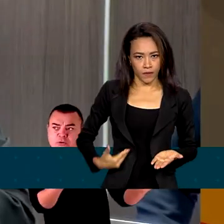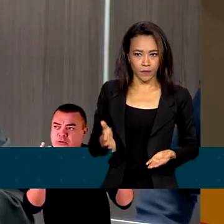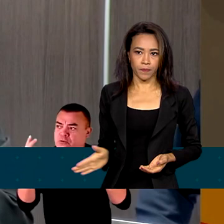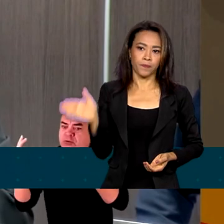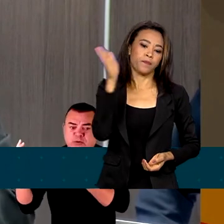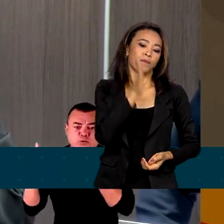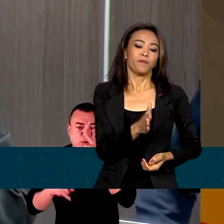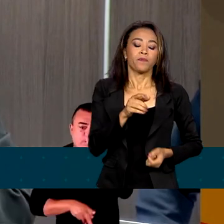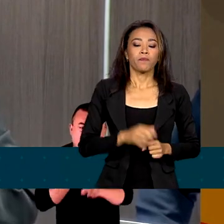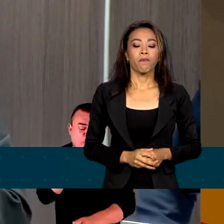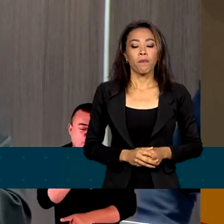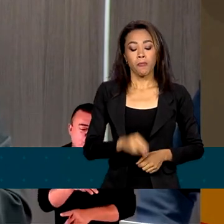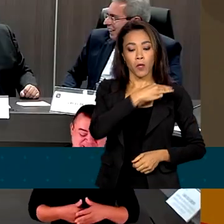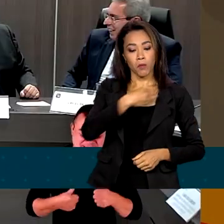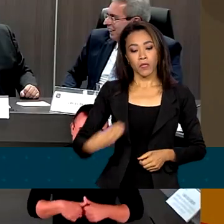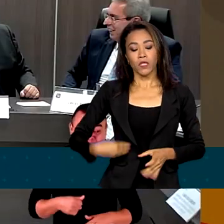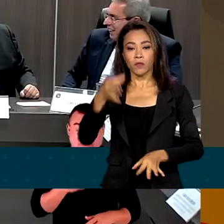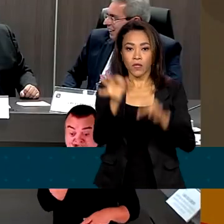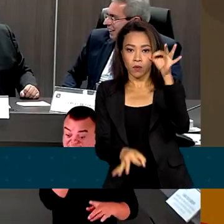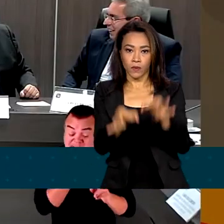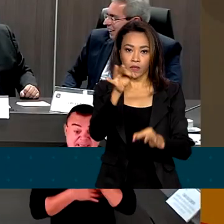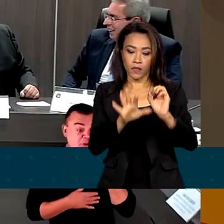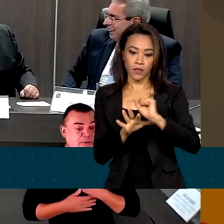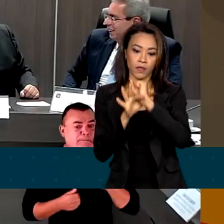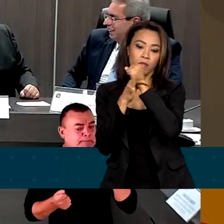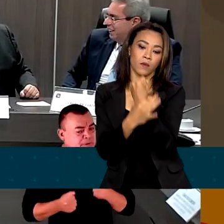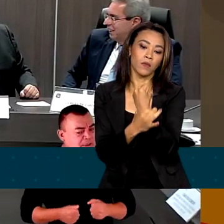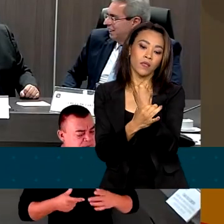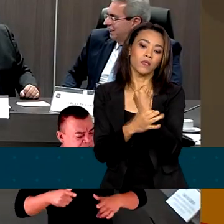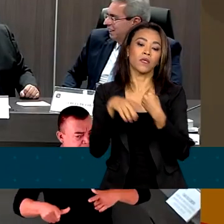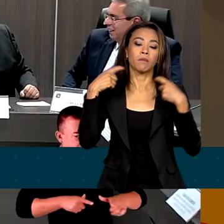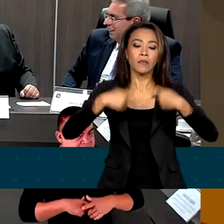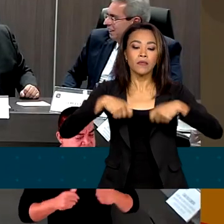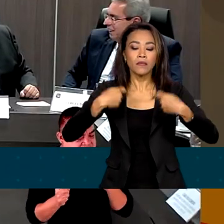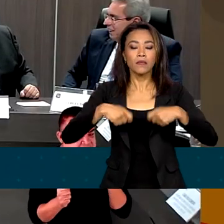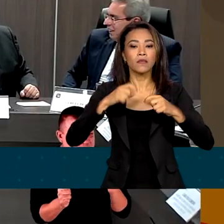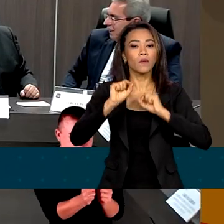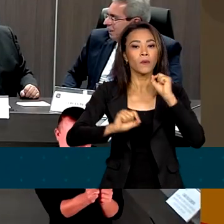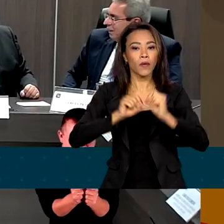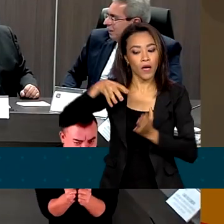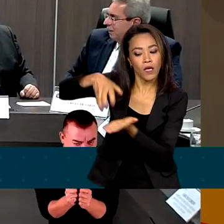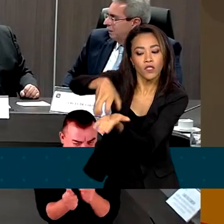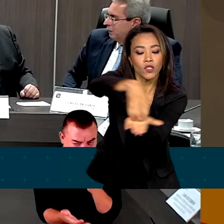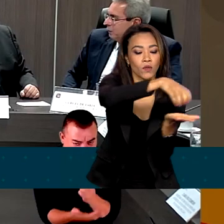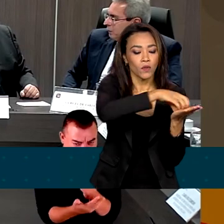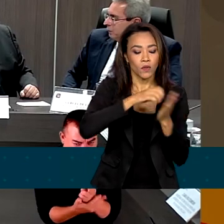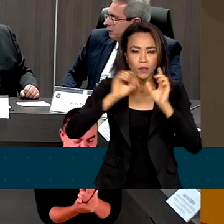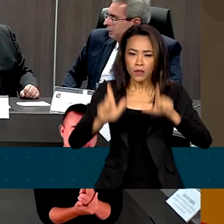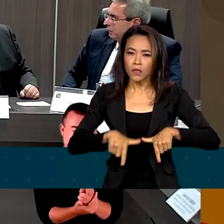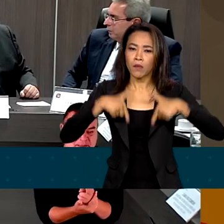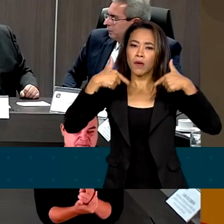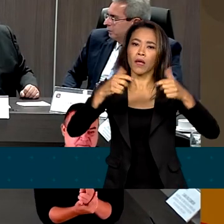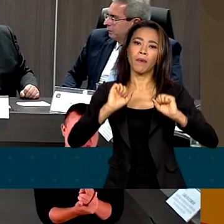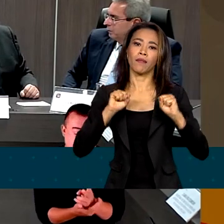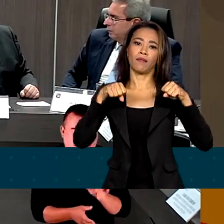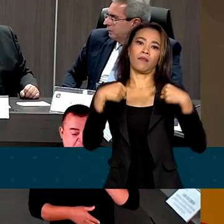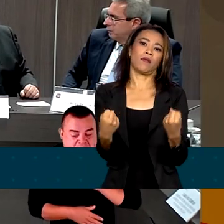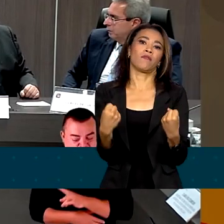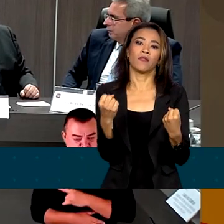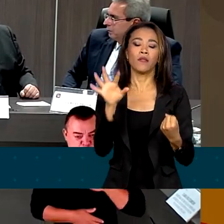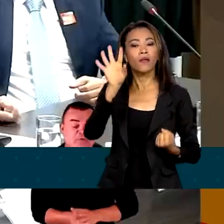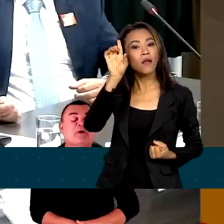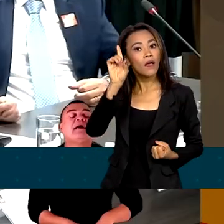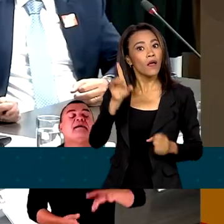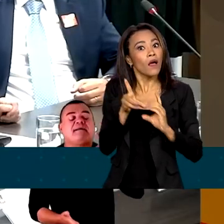ministro da Justiça e Segurança Pública acredita que as instituições precisam trabalhar juntas na defesa da democracia e do Estado de